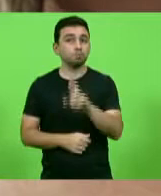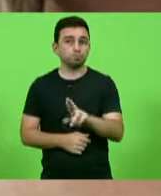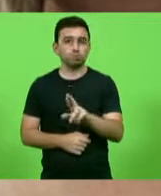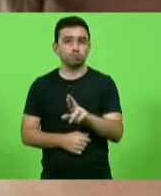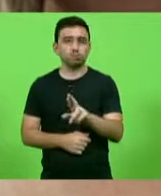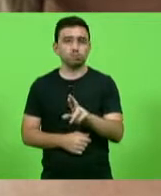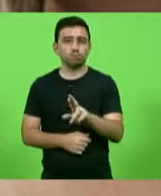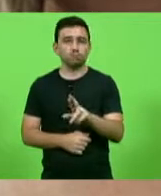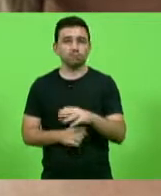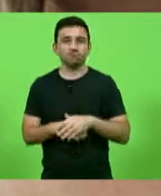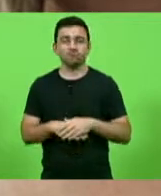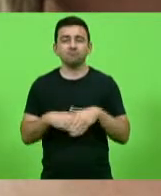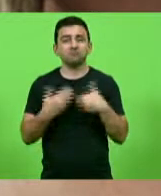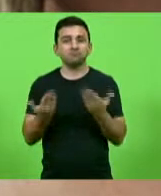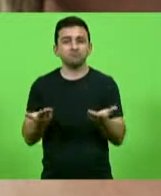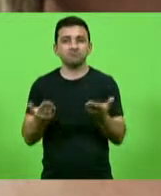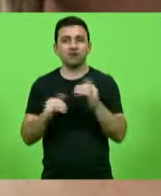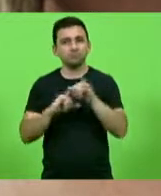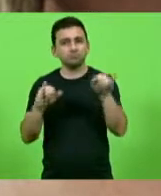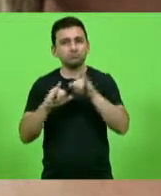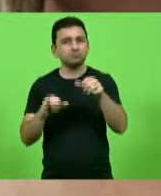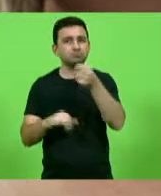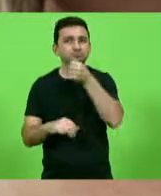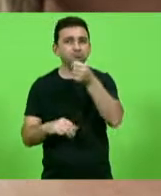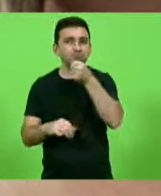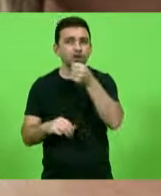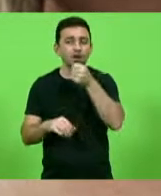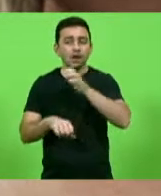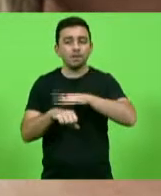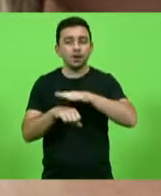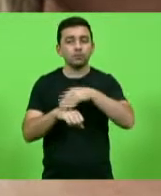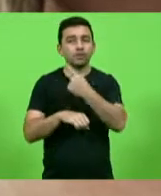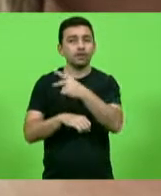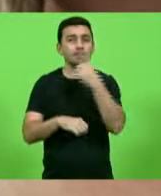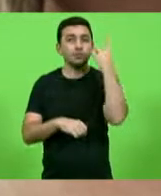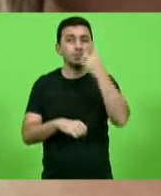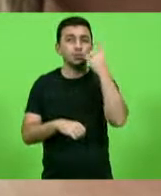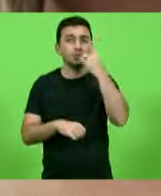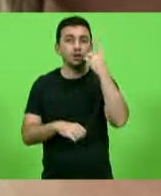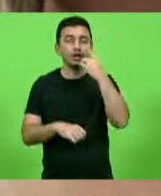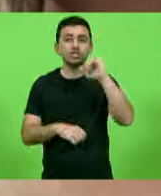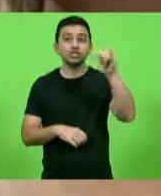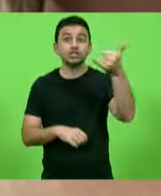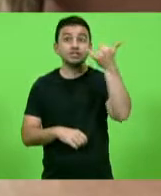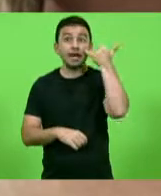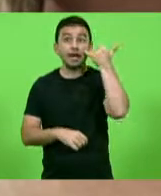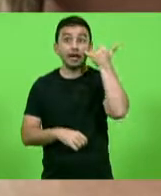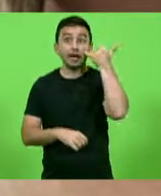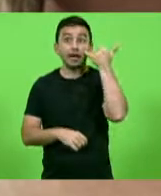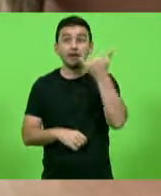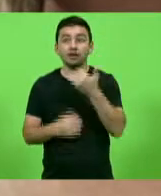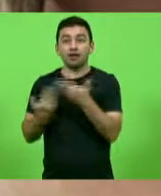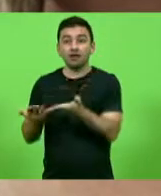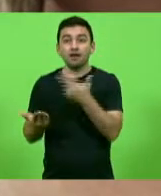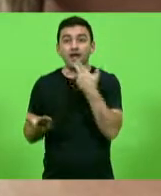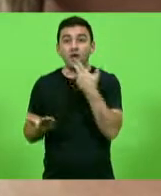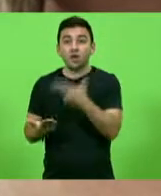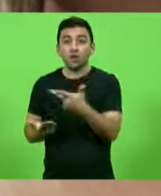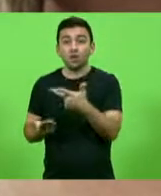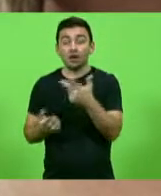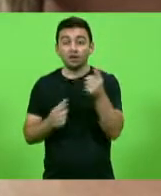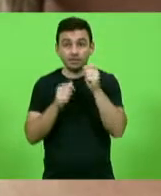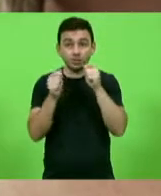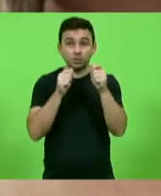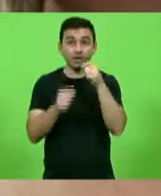Especulação de uma certa imprensa motivada por um deputado lunático, que é esse Gessé Lopes. Está xingando a assessoria da